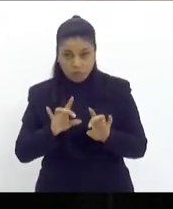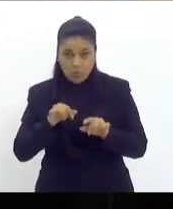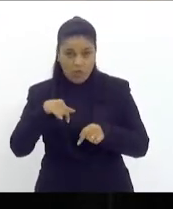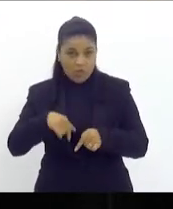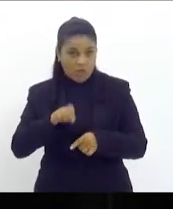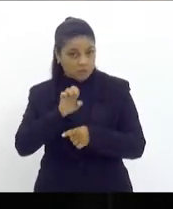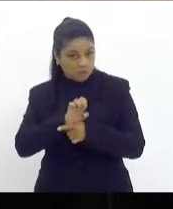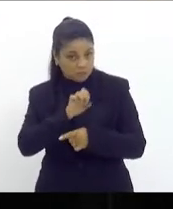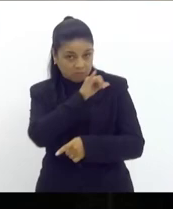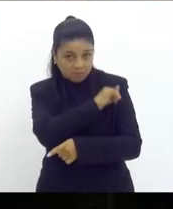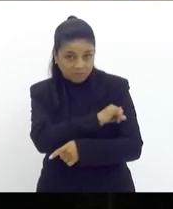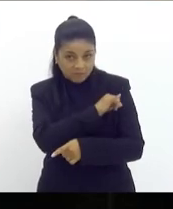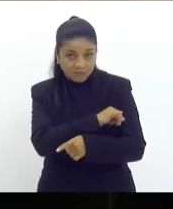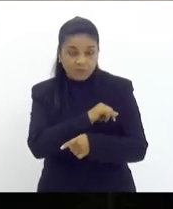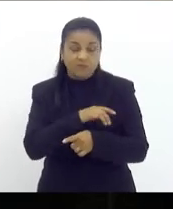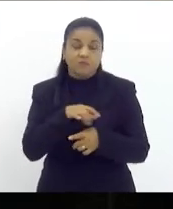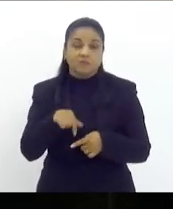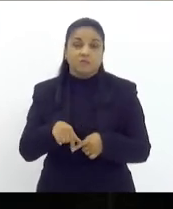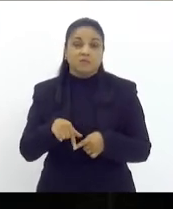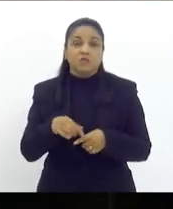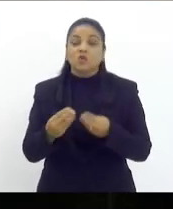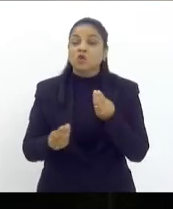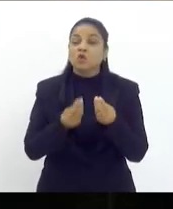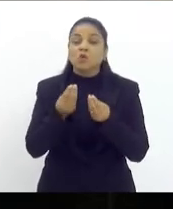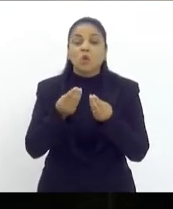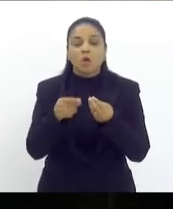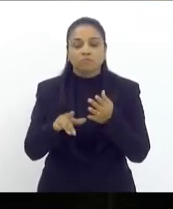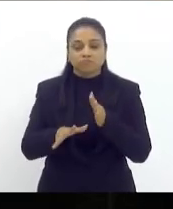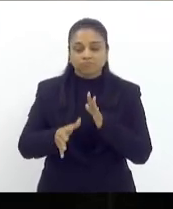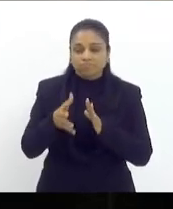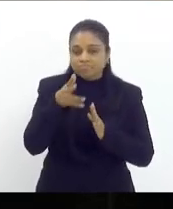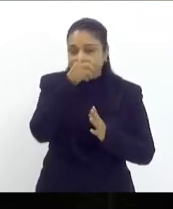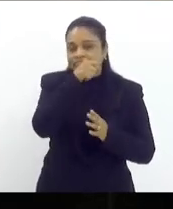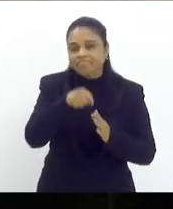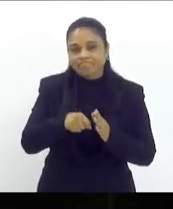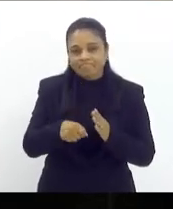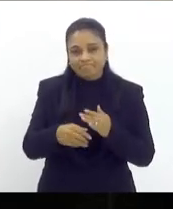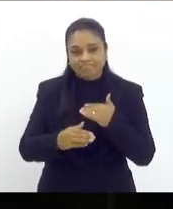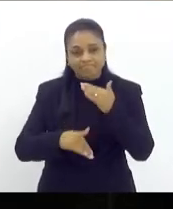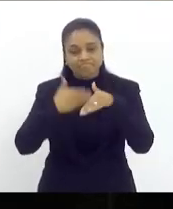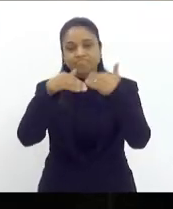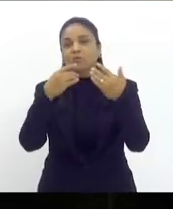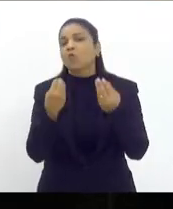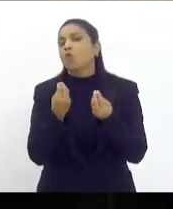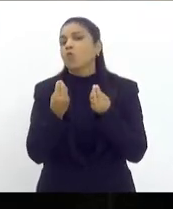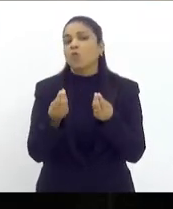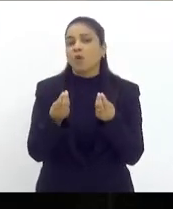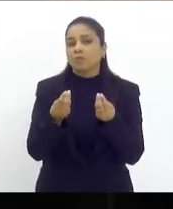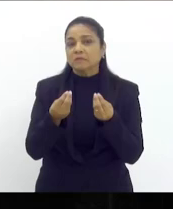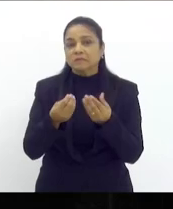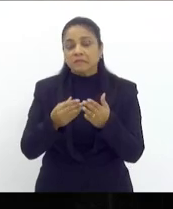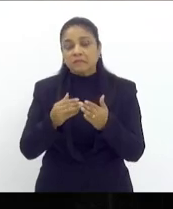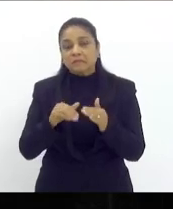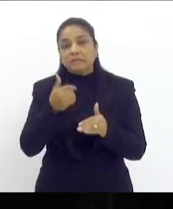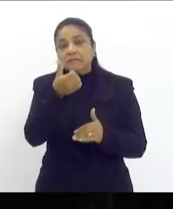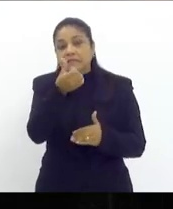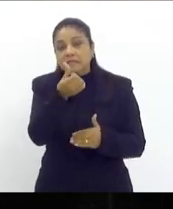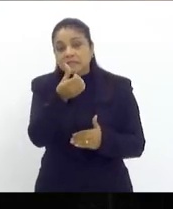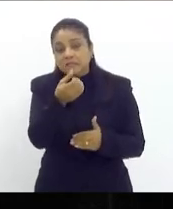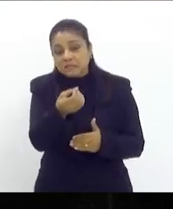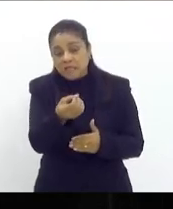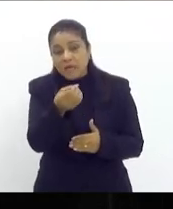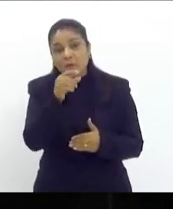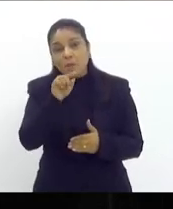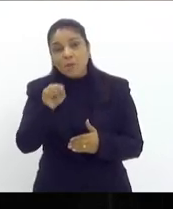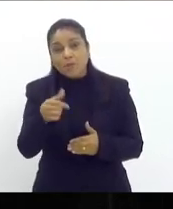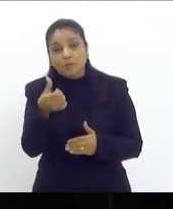sair do buraco que ele está metido quando ele cresce 0,6 ao ano o Brasil cresce